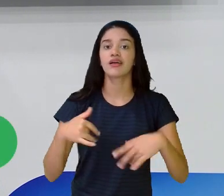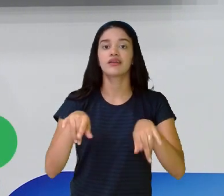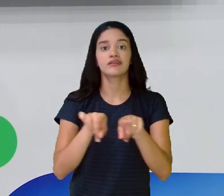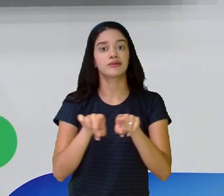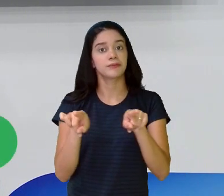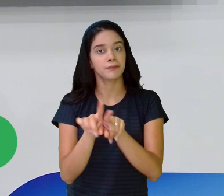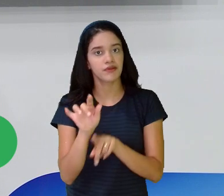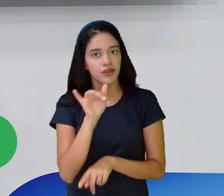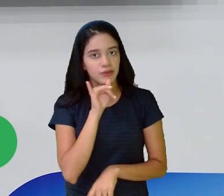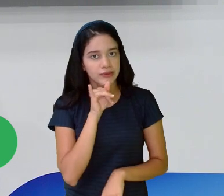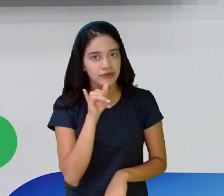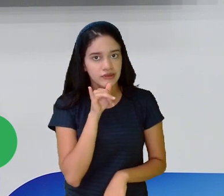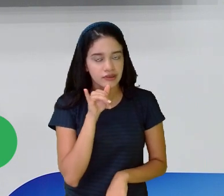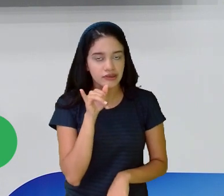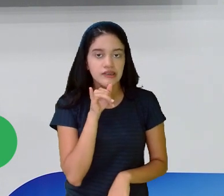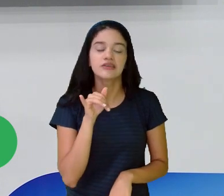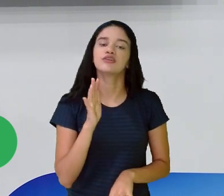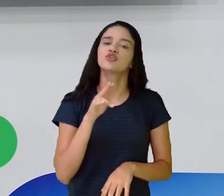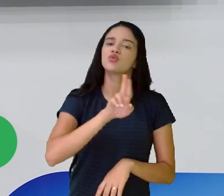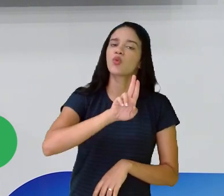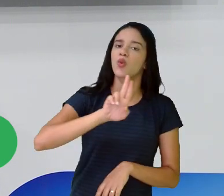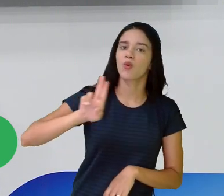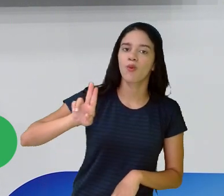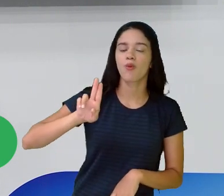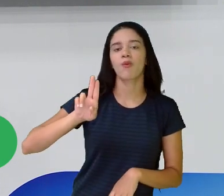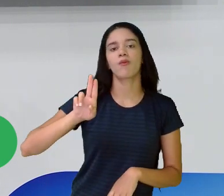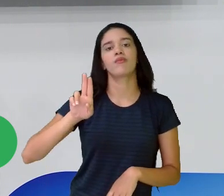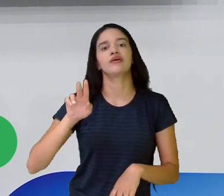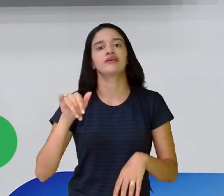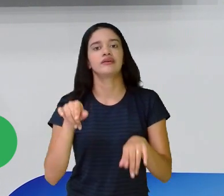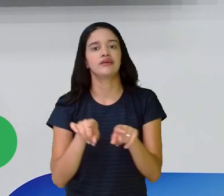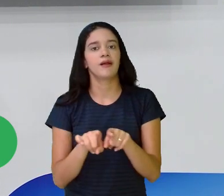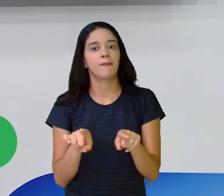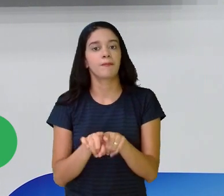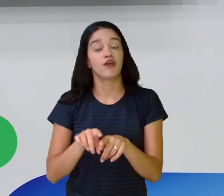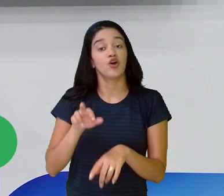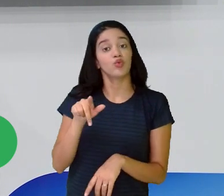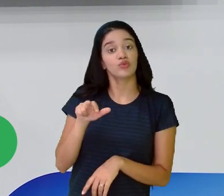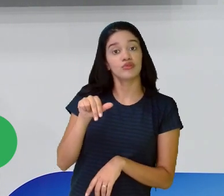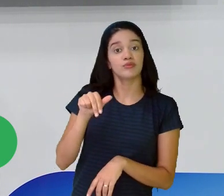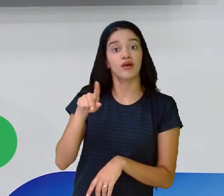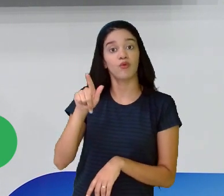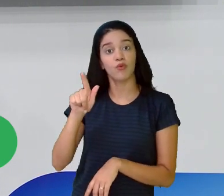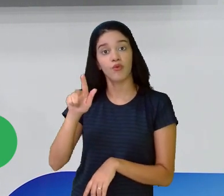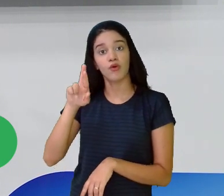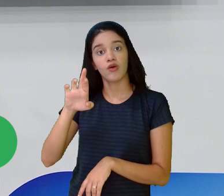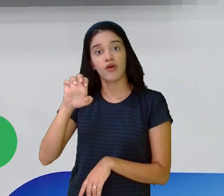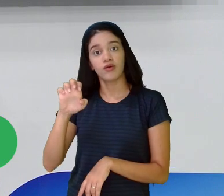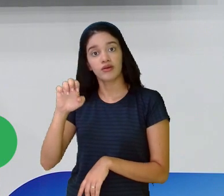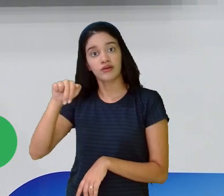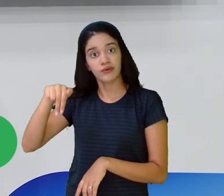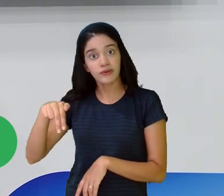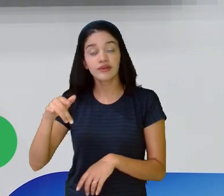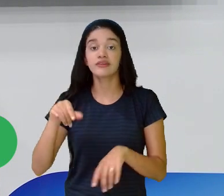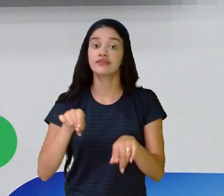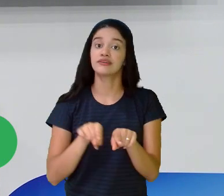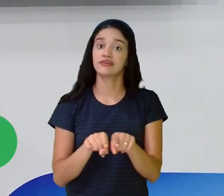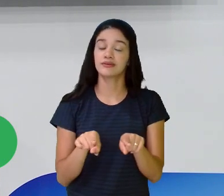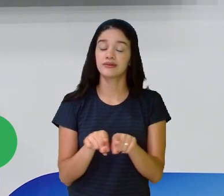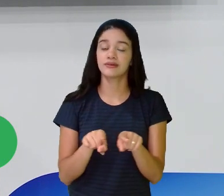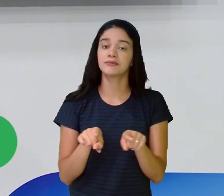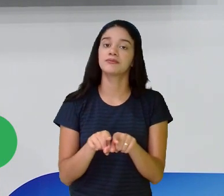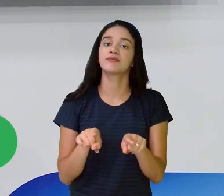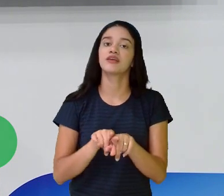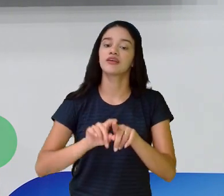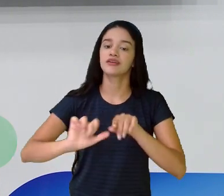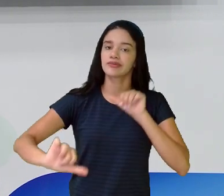exemplo de alguns nomes, os irmãos Green e dentre outros que transformaram aí